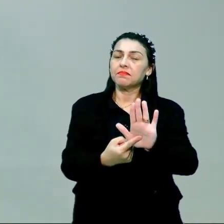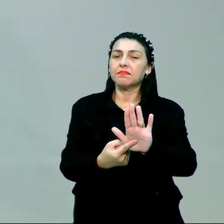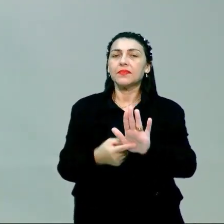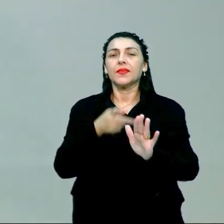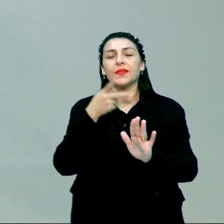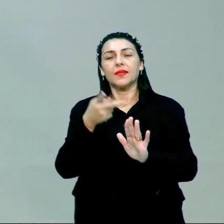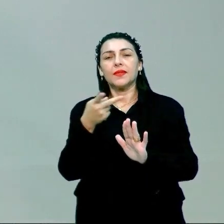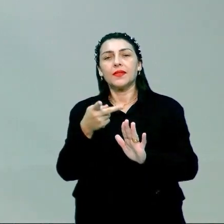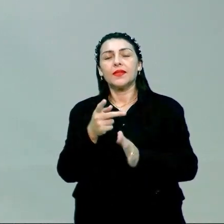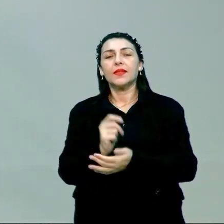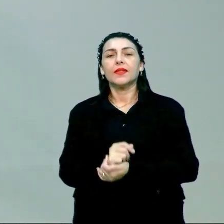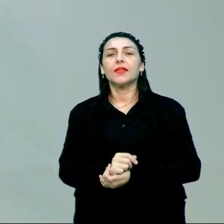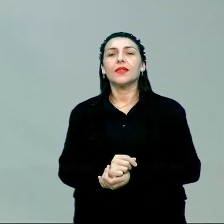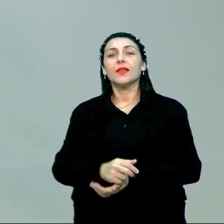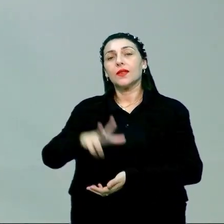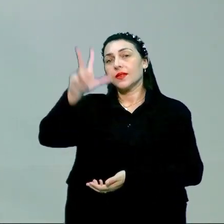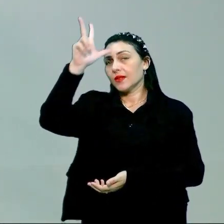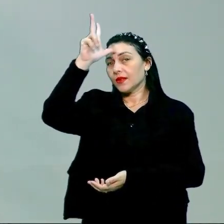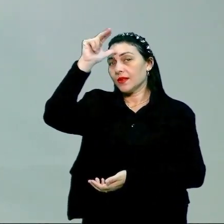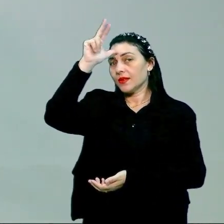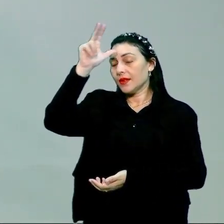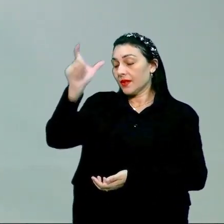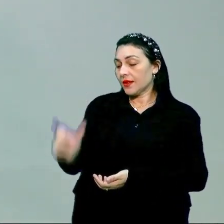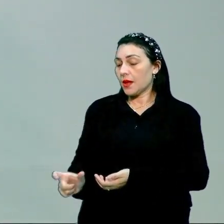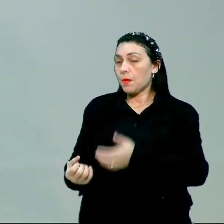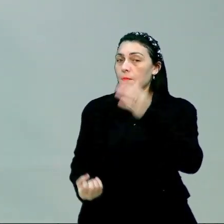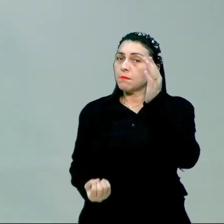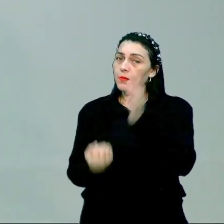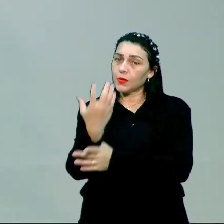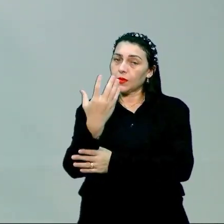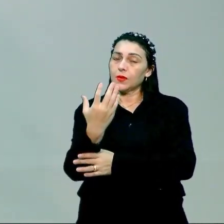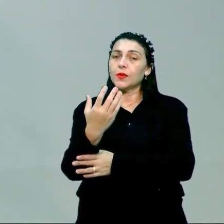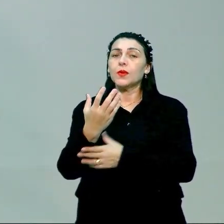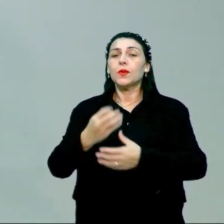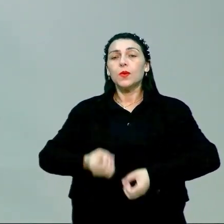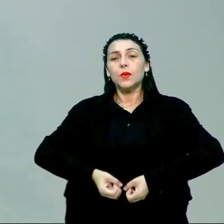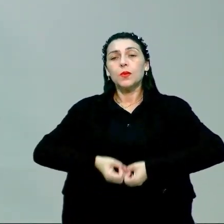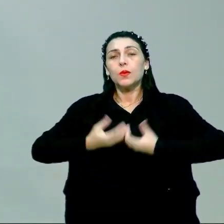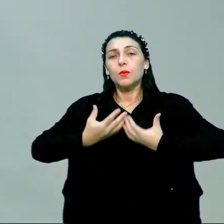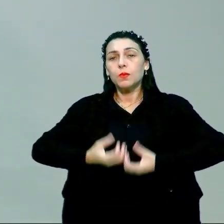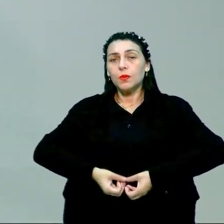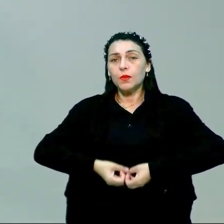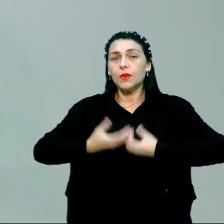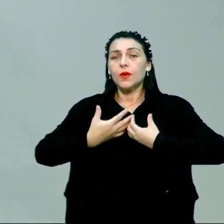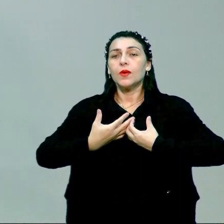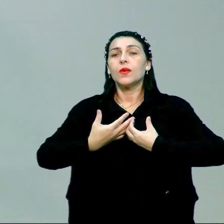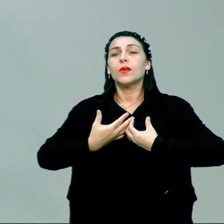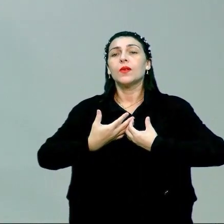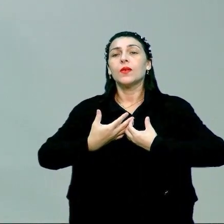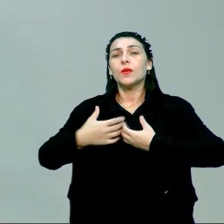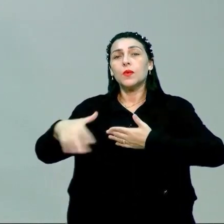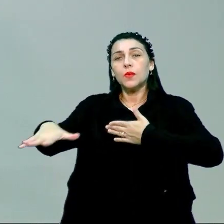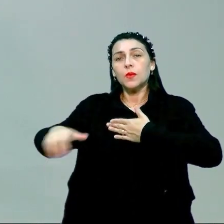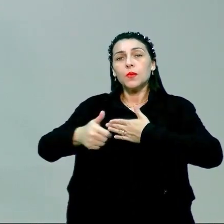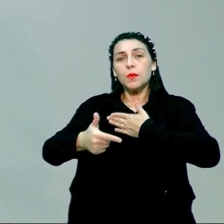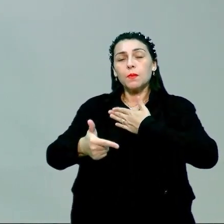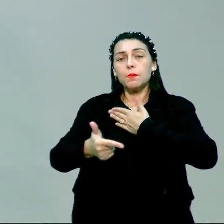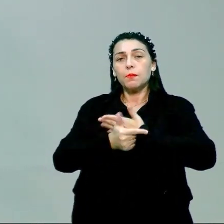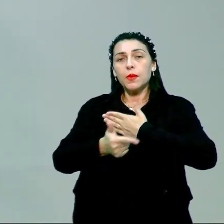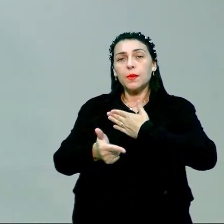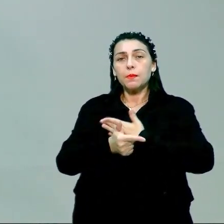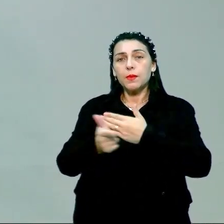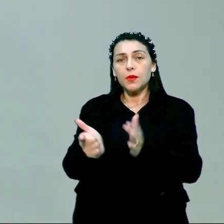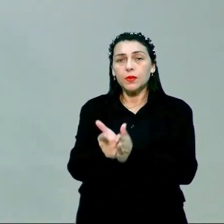se diz, os dadaístas diziam que para produzir um poema dadaísta, você pegava uma folha de um jornal,